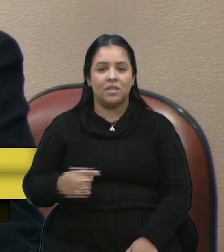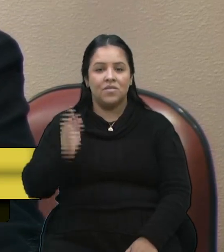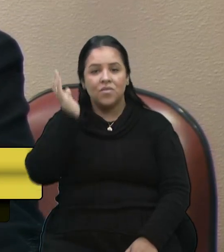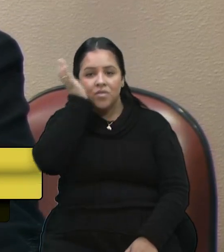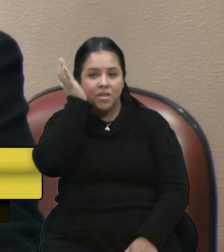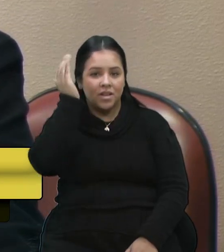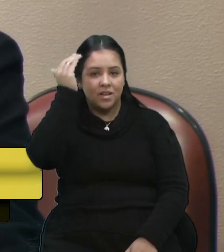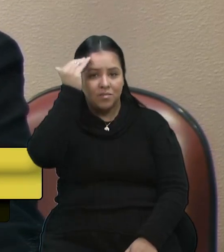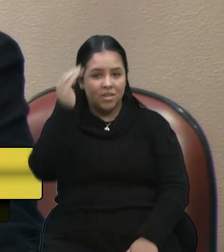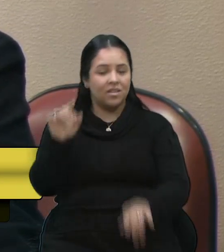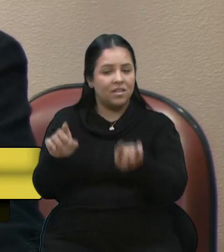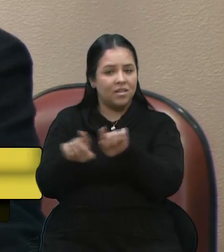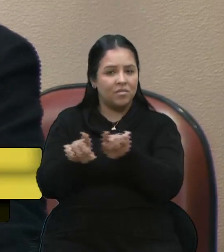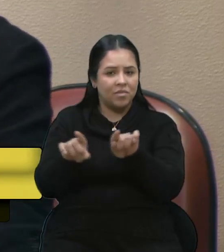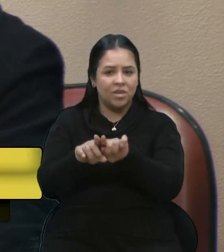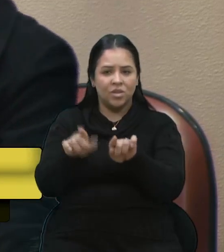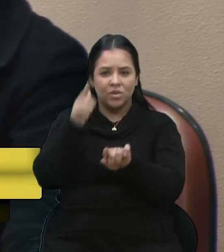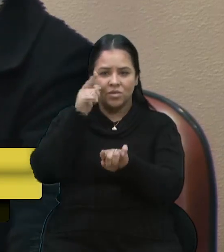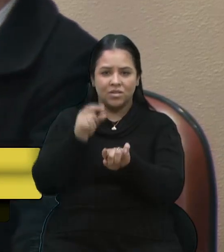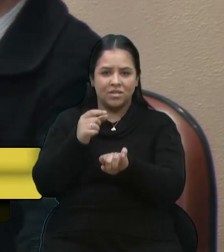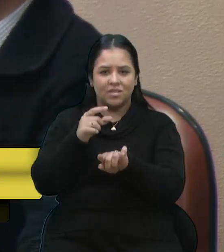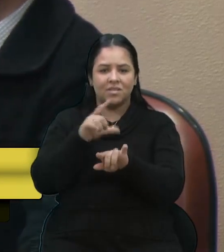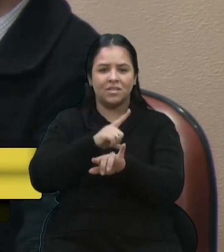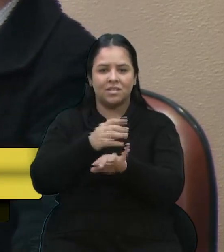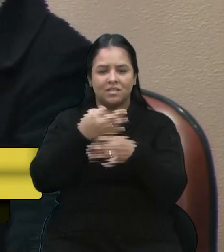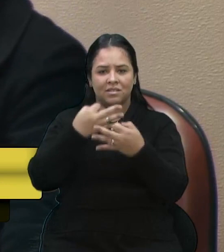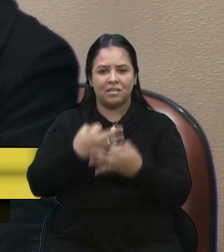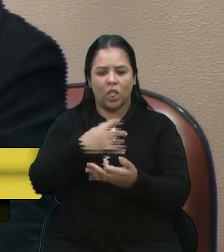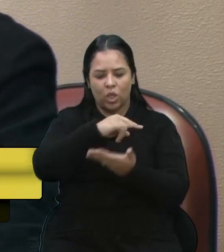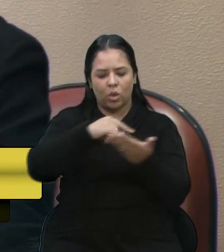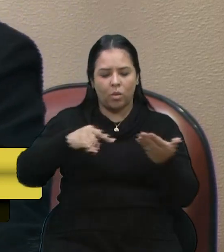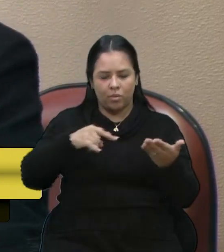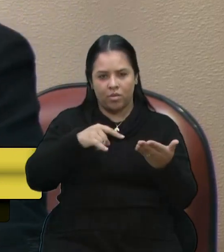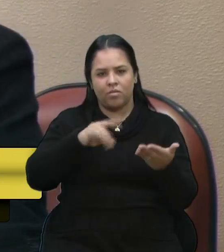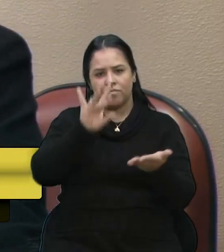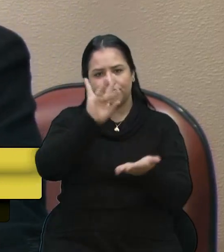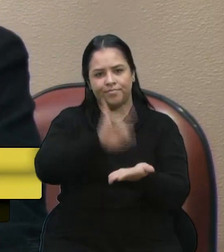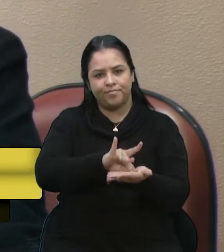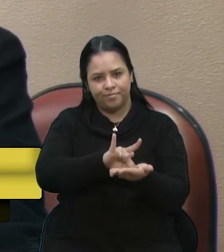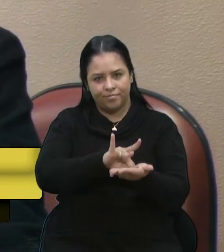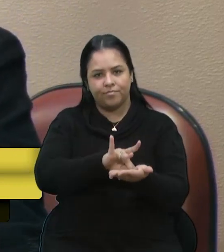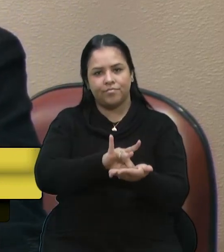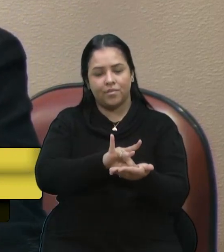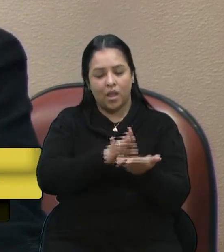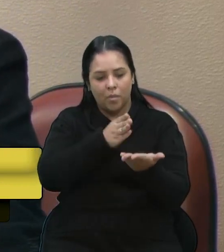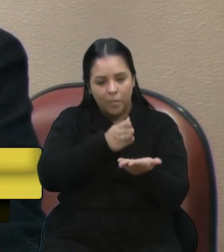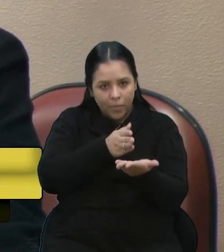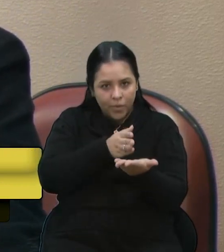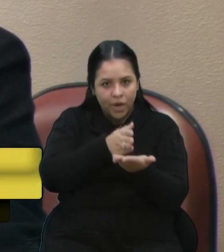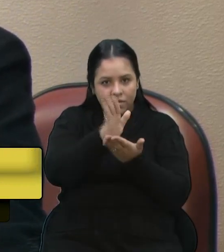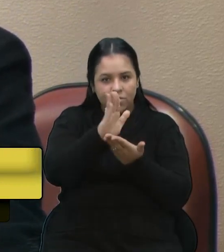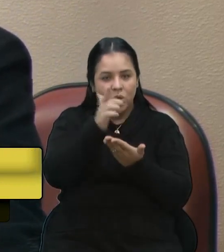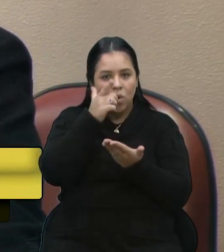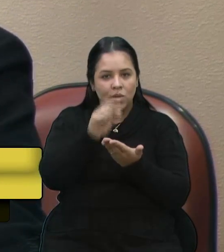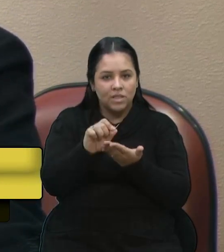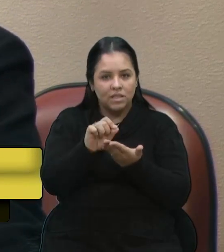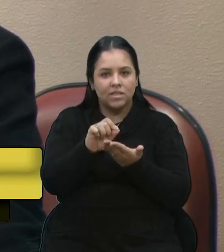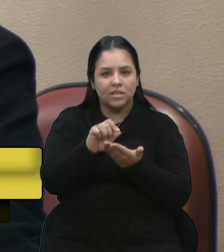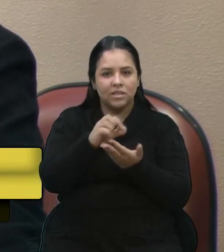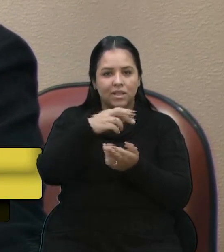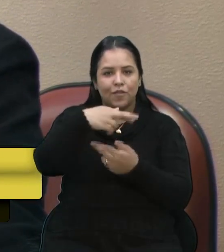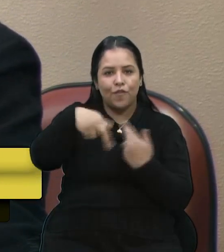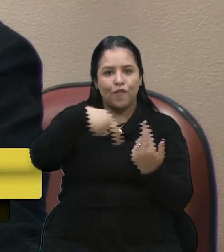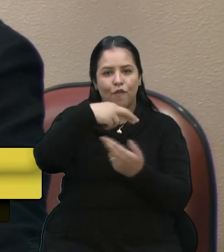dar uma certificação, uma autorização para uma reforma, às vezes, de uma